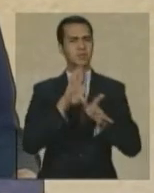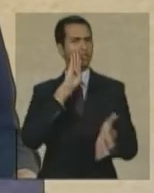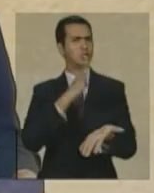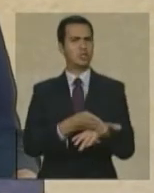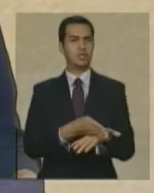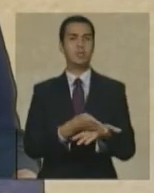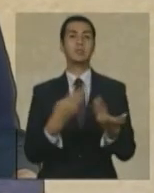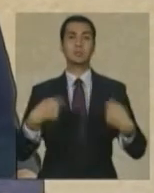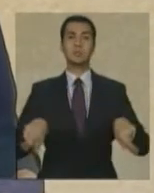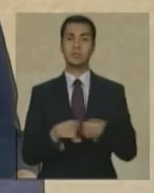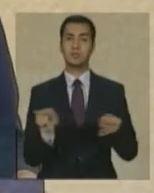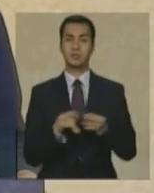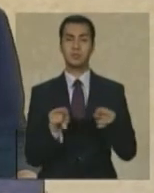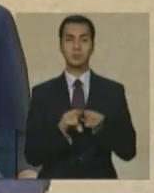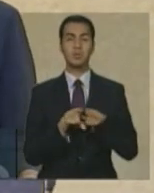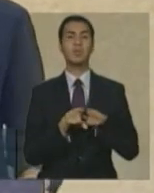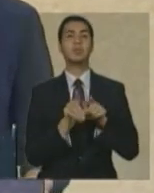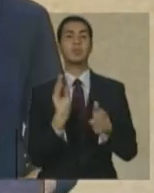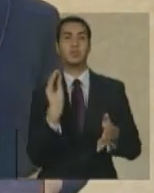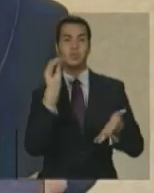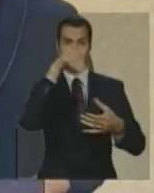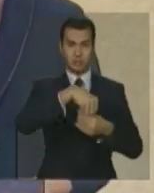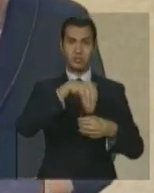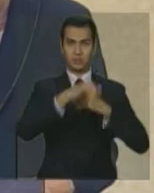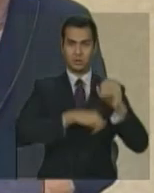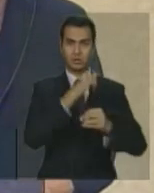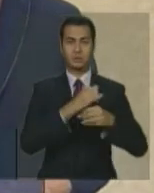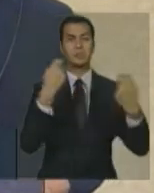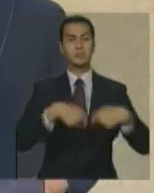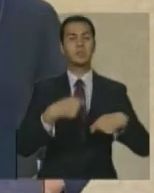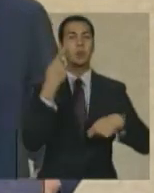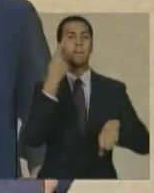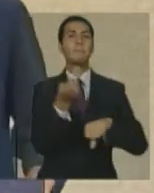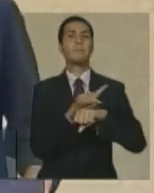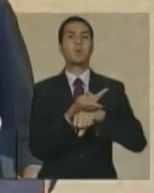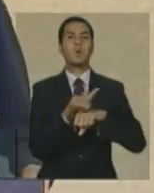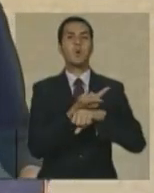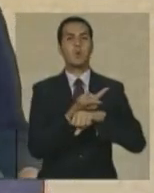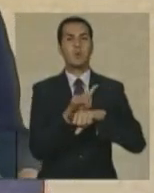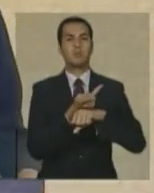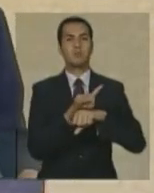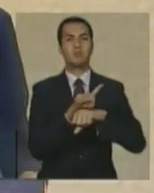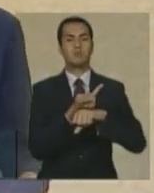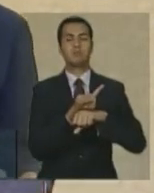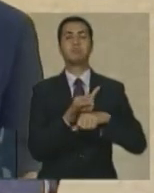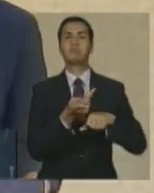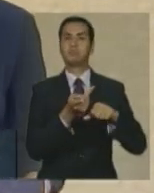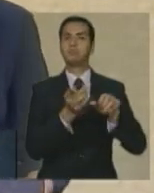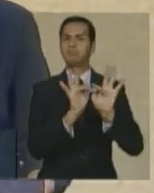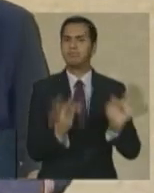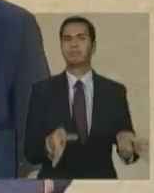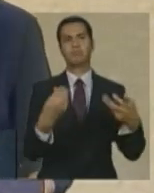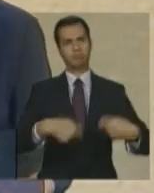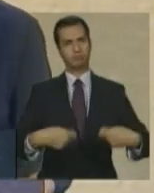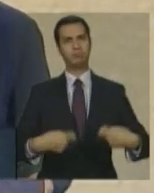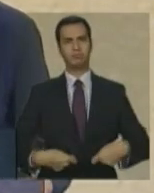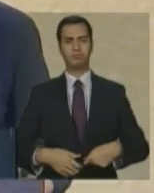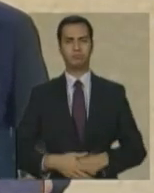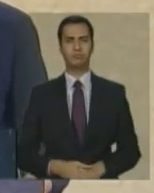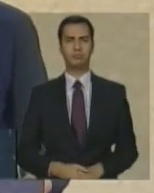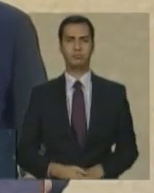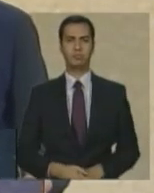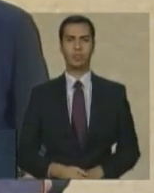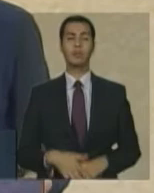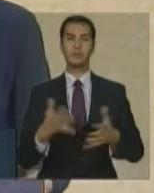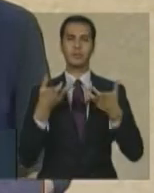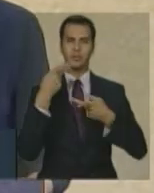de busca e pesquisa quero também destacar uma grande conquista que a nova lei